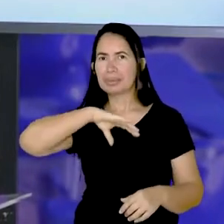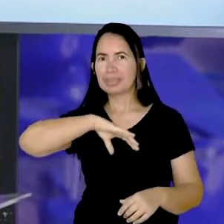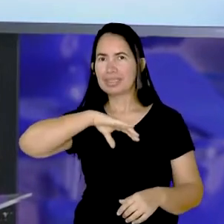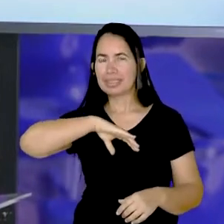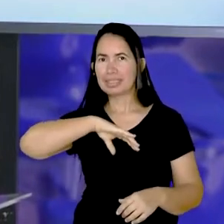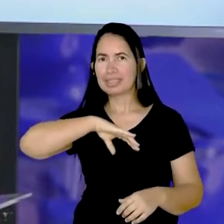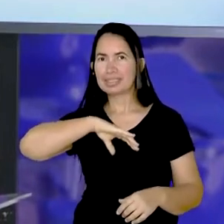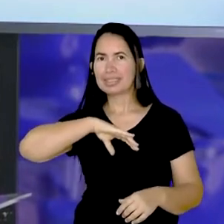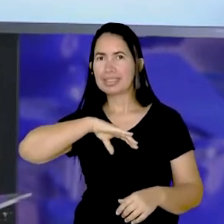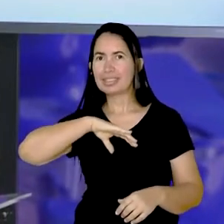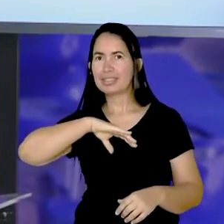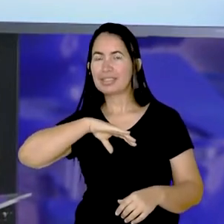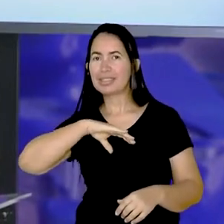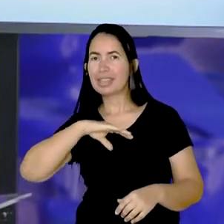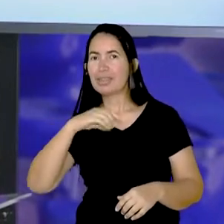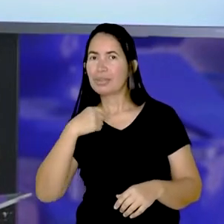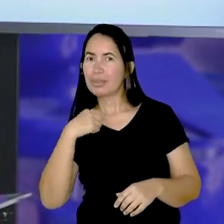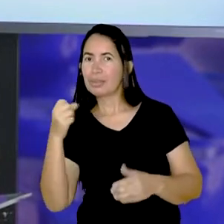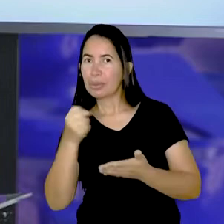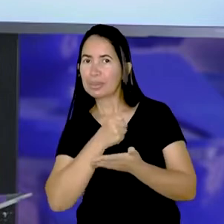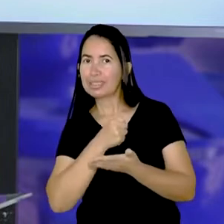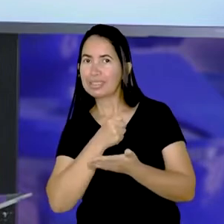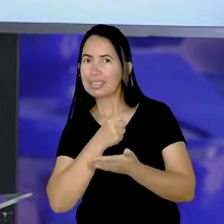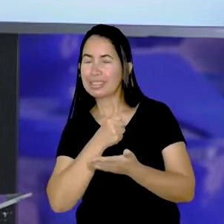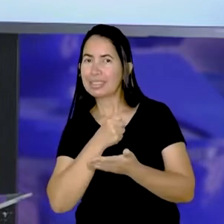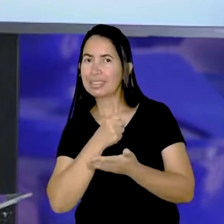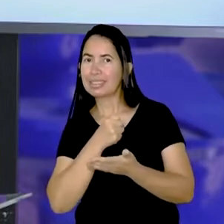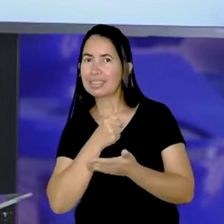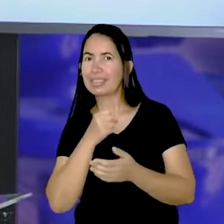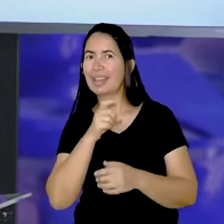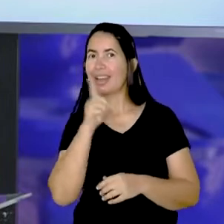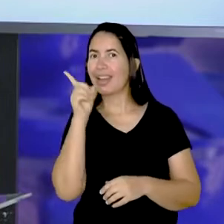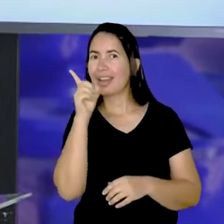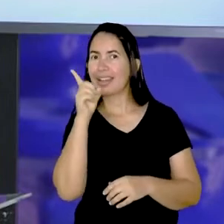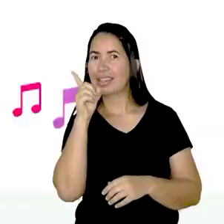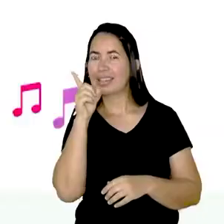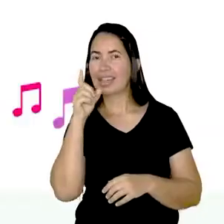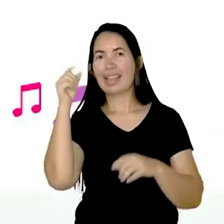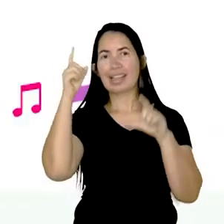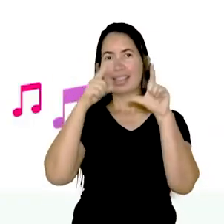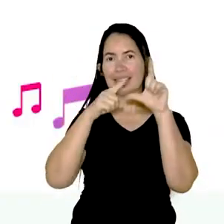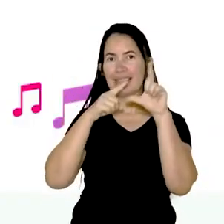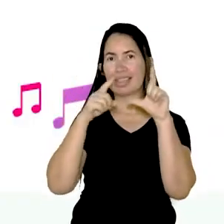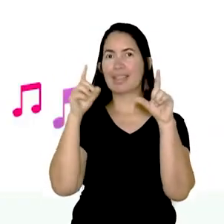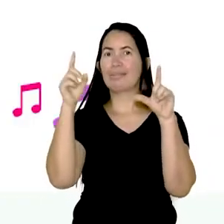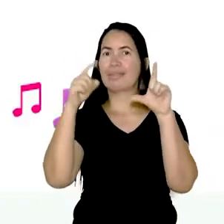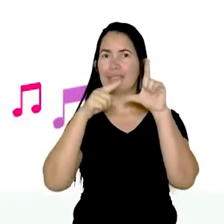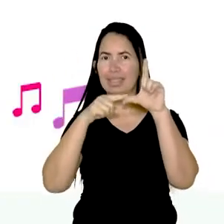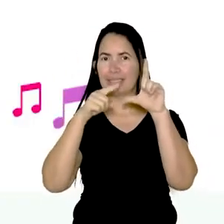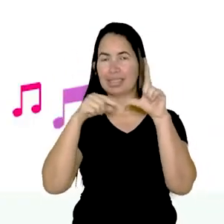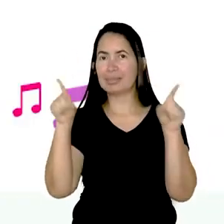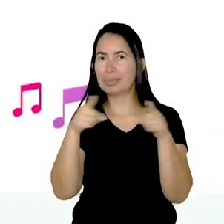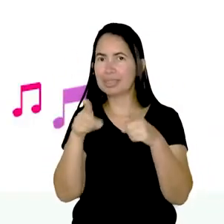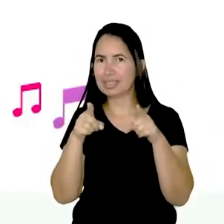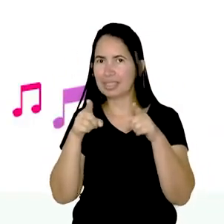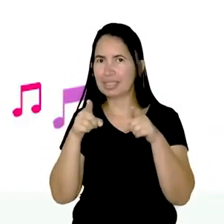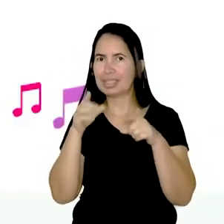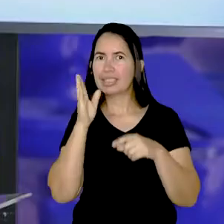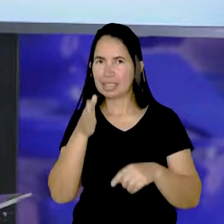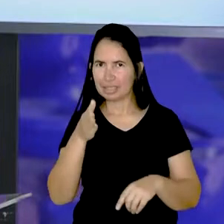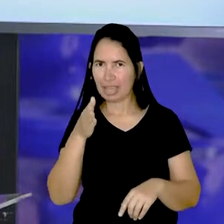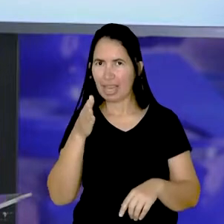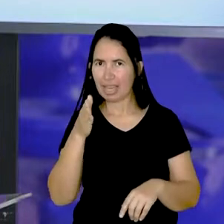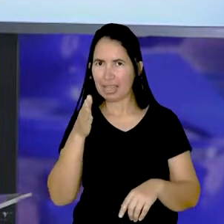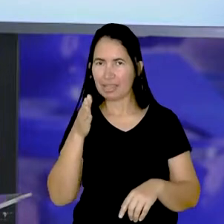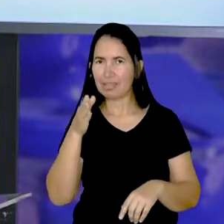o que foi que a tia Márcia trouxe? Ó, letra de canção. Vocês já ouviram falar sobre letra de